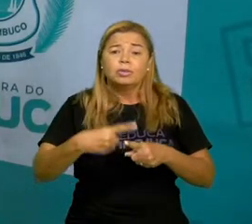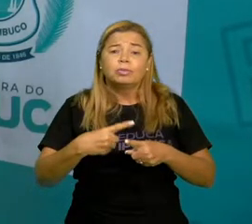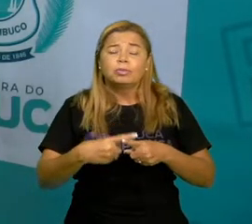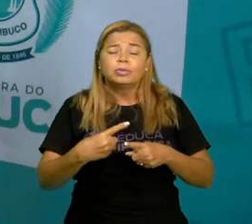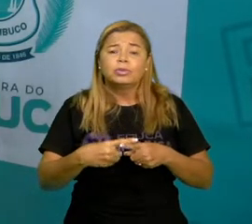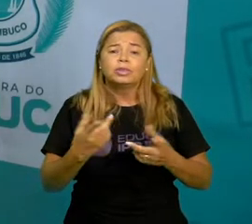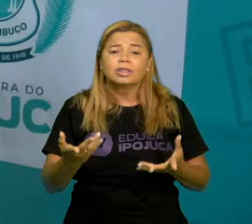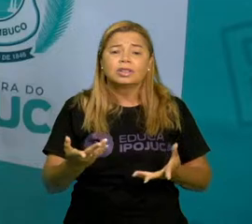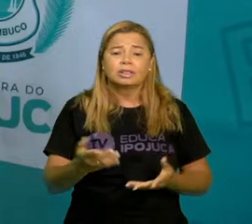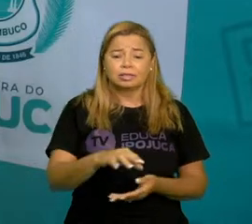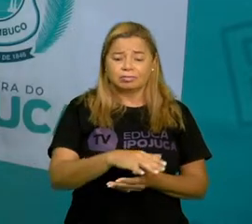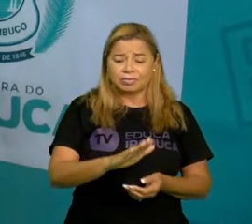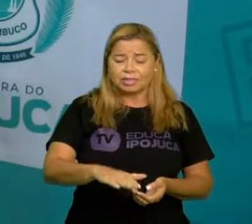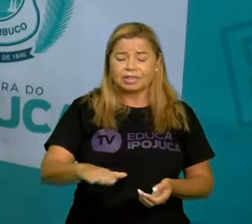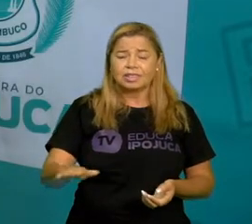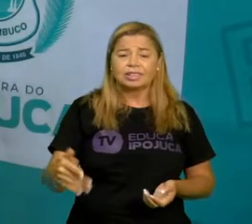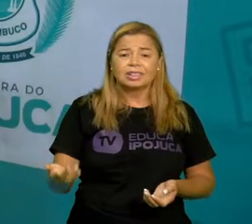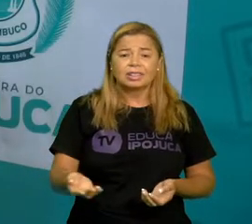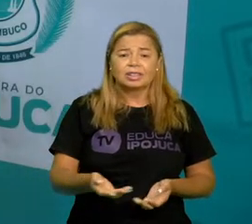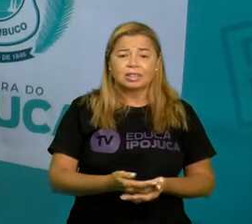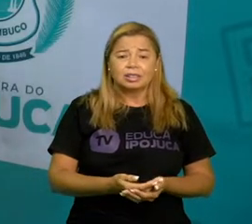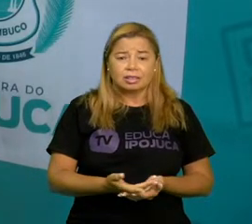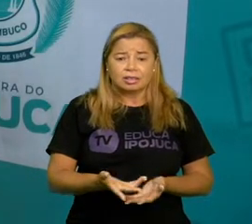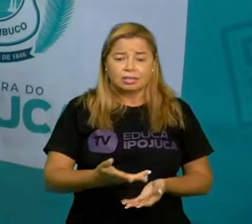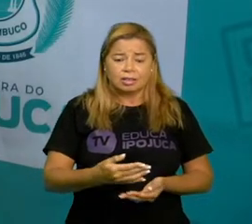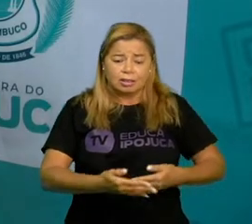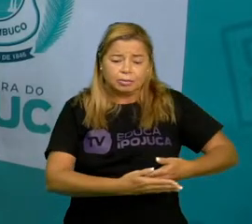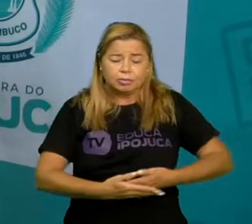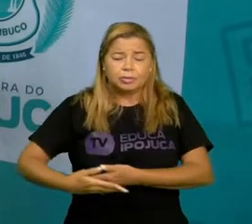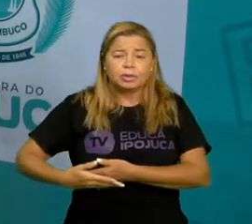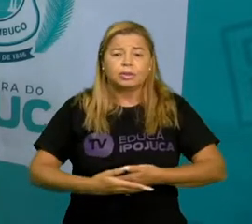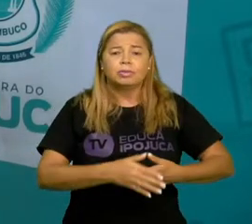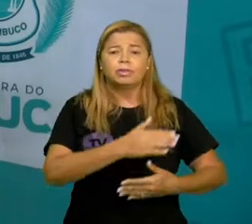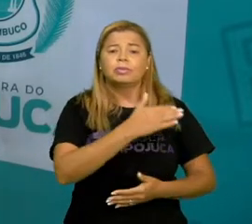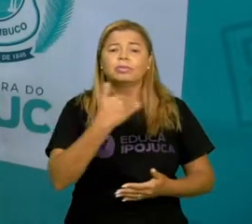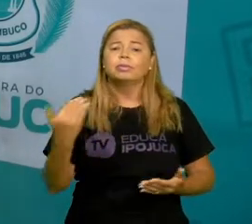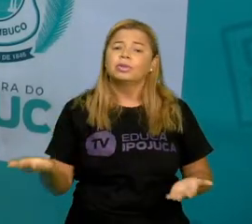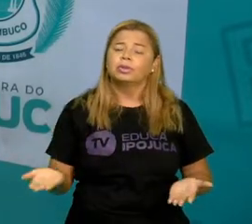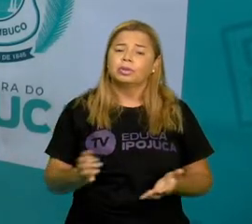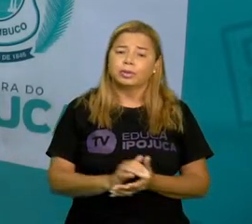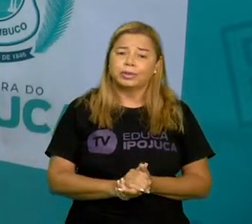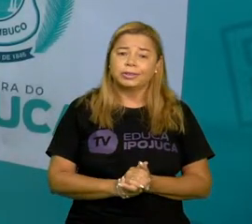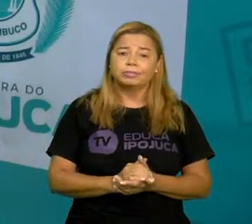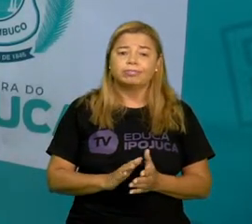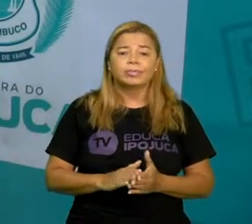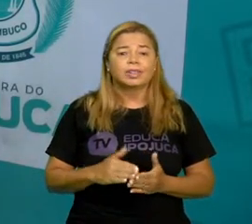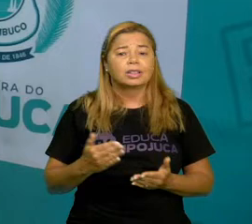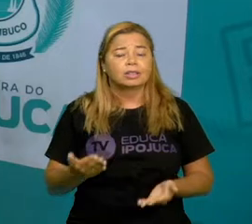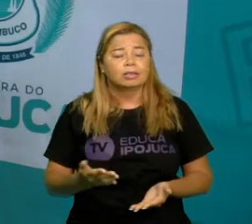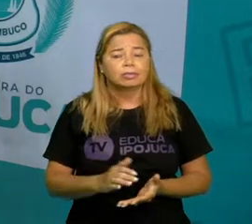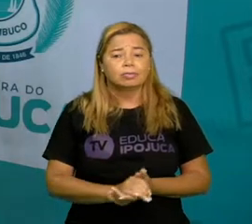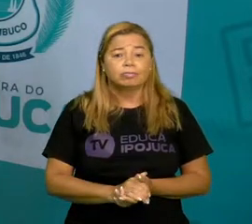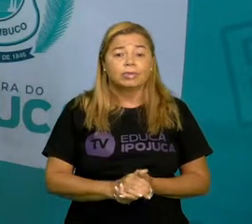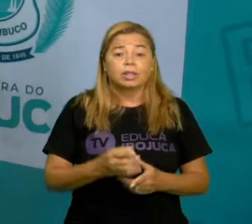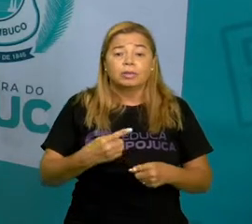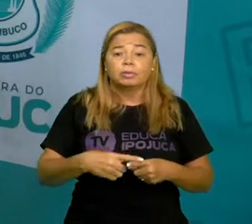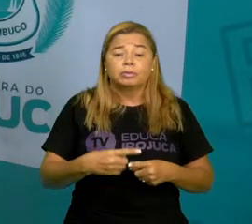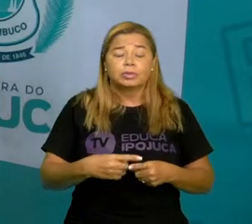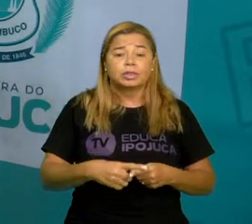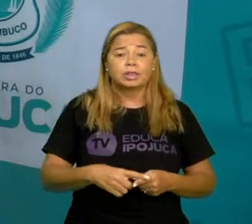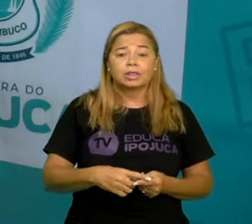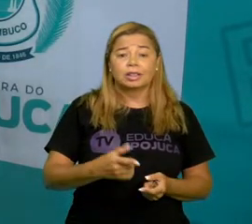O que leva um bebê a falecer antes de completar um ano? Quais são essas causas? A falta de assistência e a